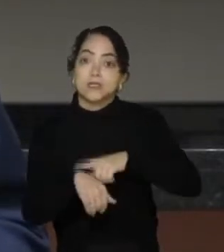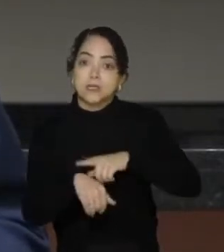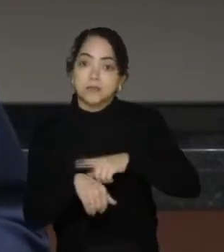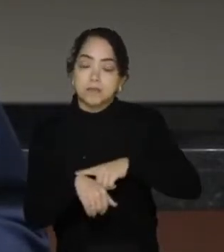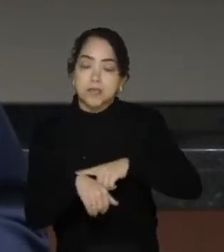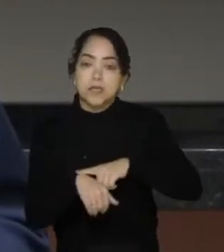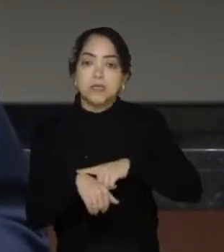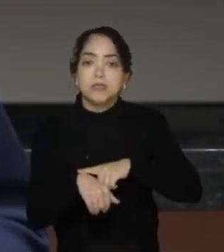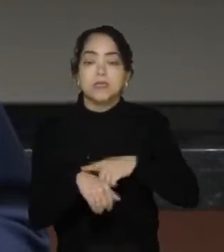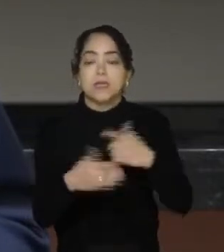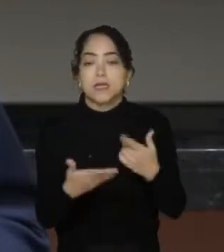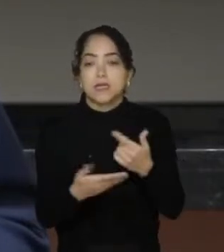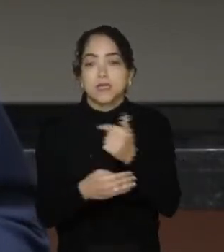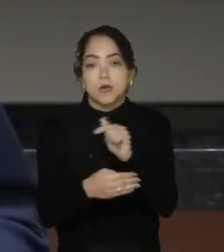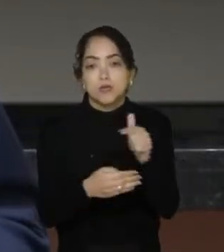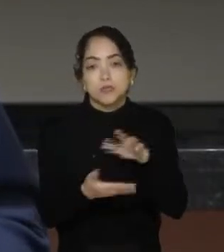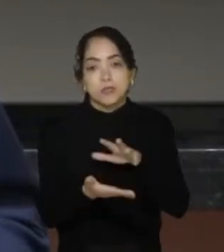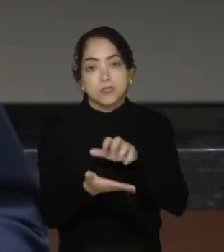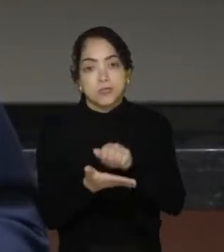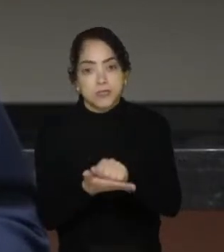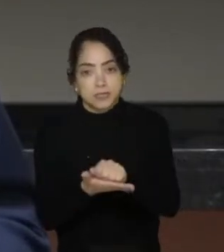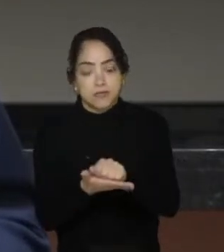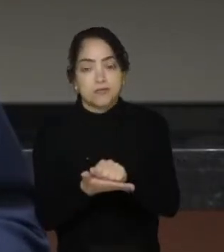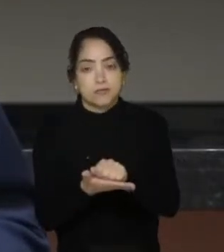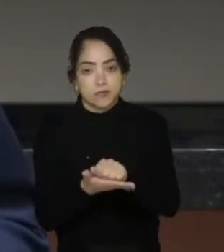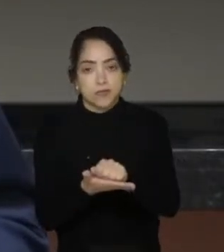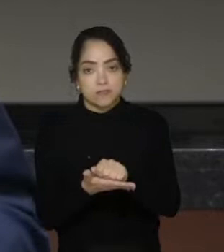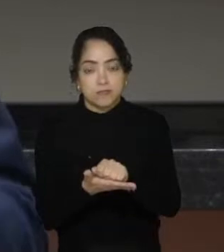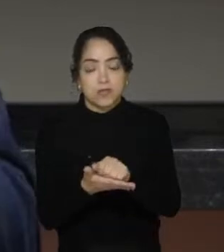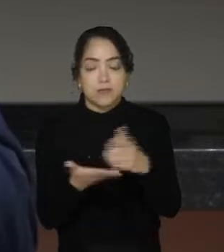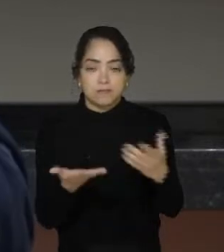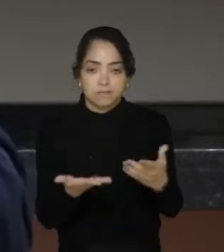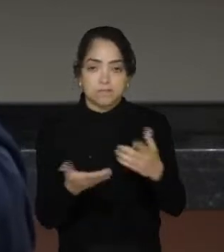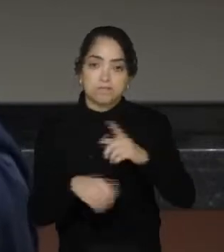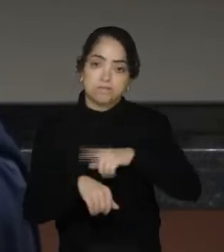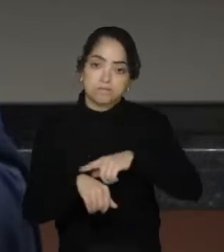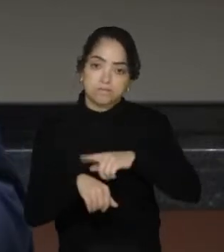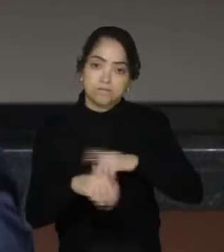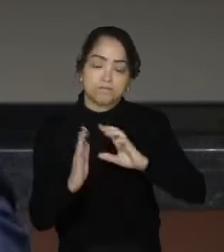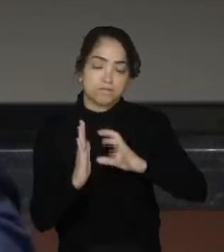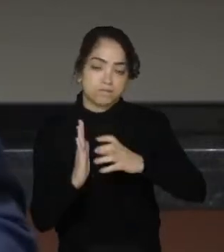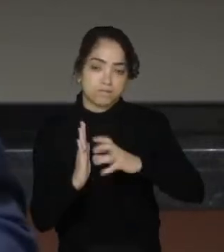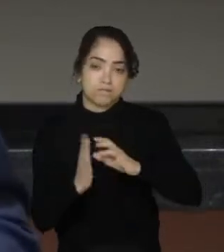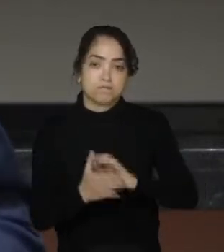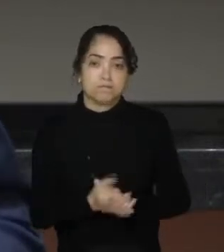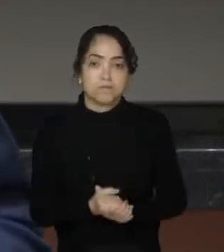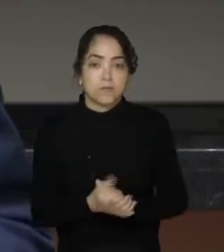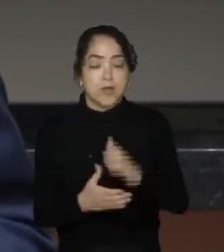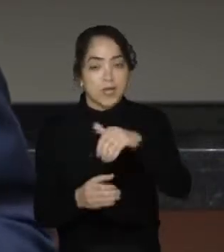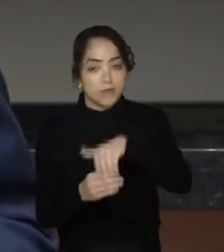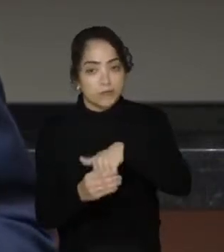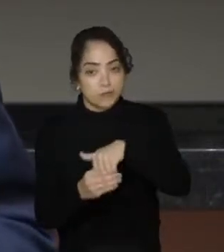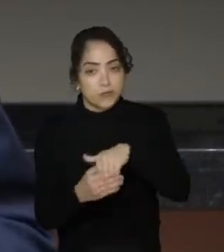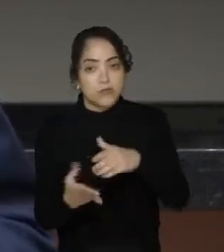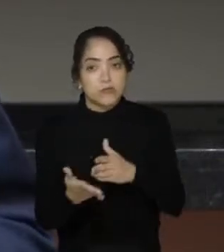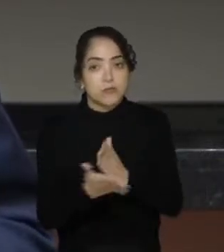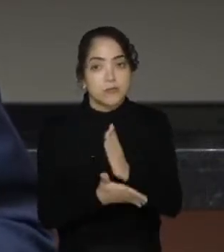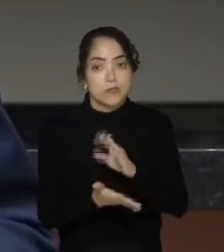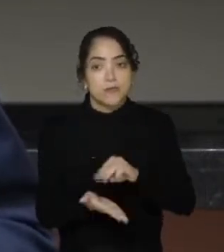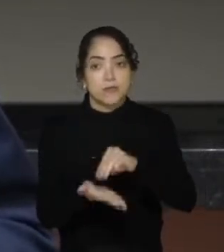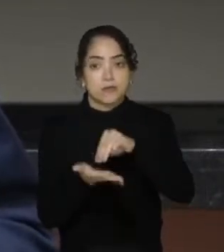houve horários inscritos para o horário destinado aos partidos. Em votação, foi aprovada a moção